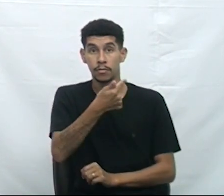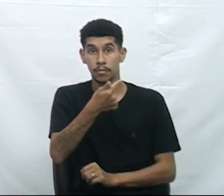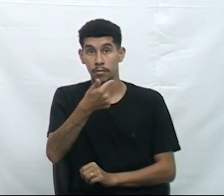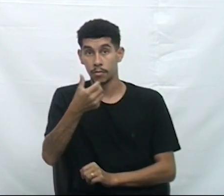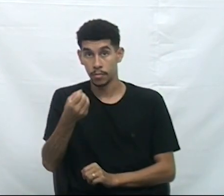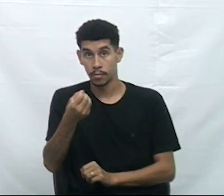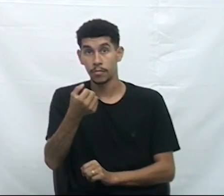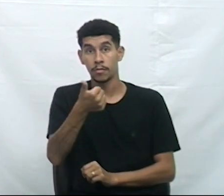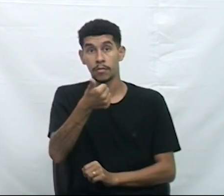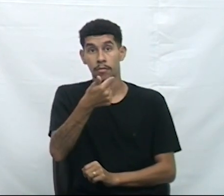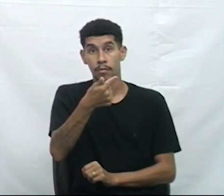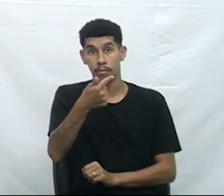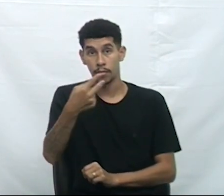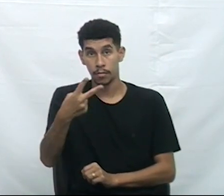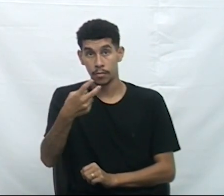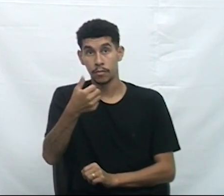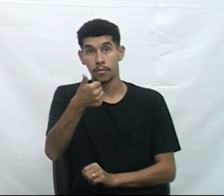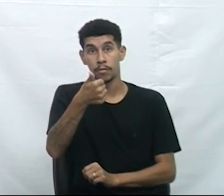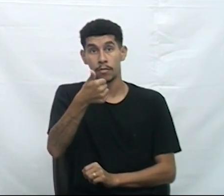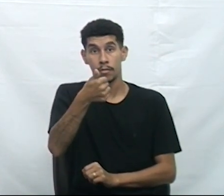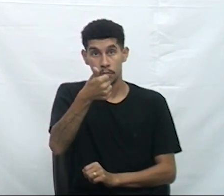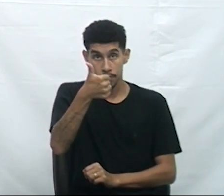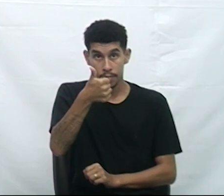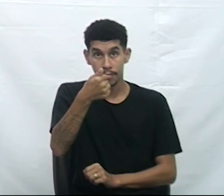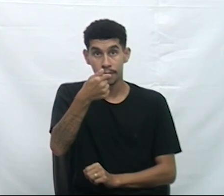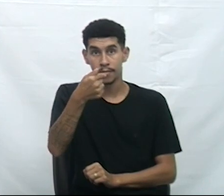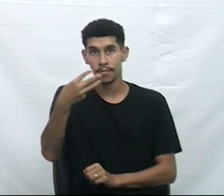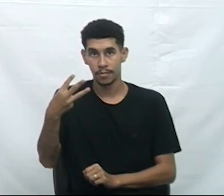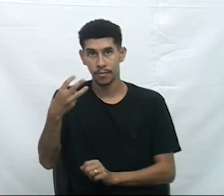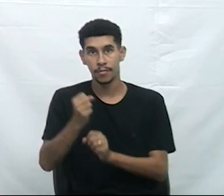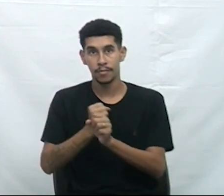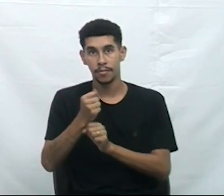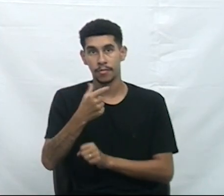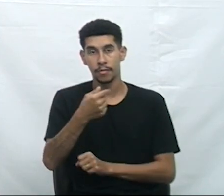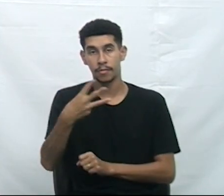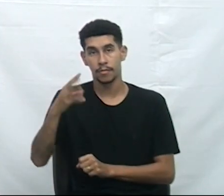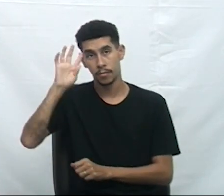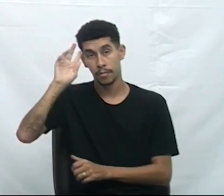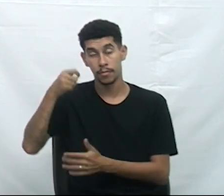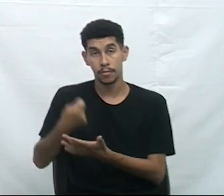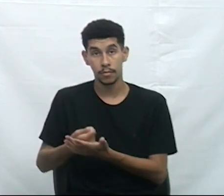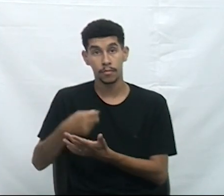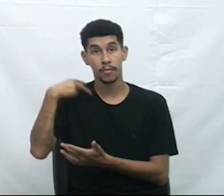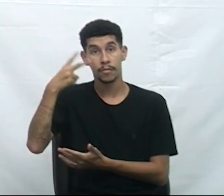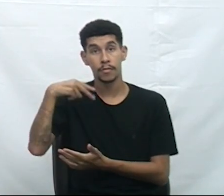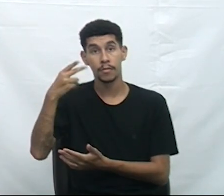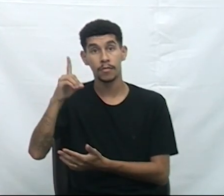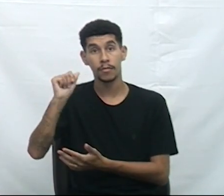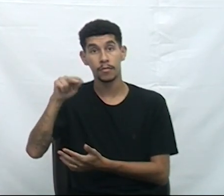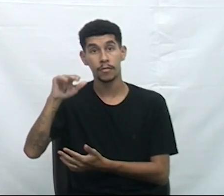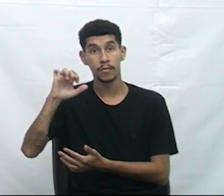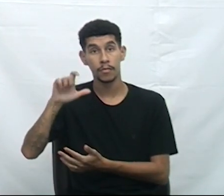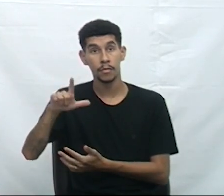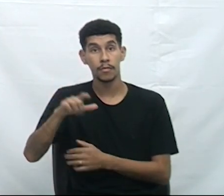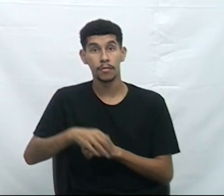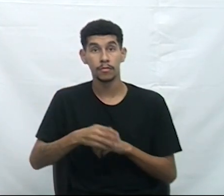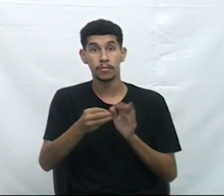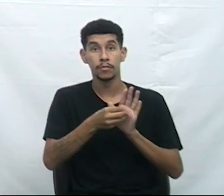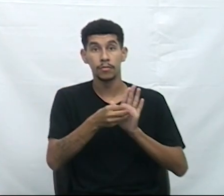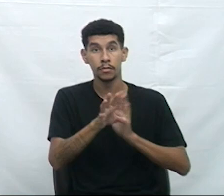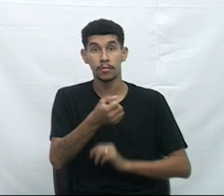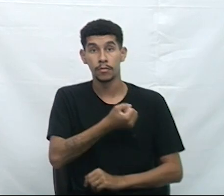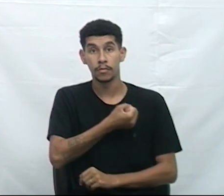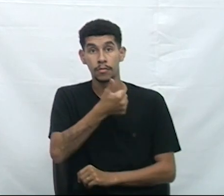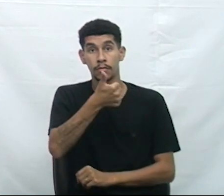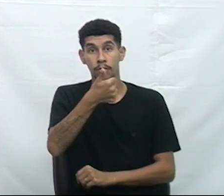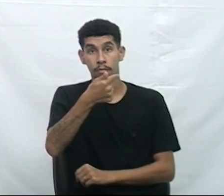172, 173, de 2024, de autoria do vereador Daniel Frederico Antunes. Indicação número